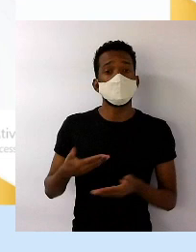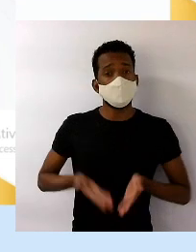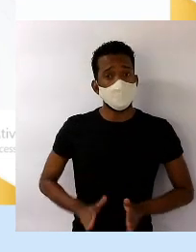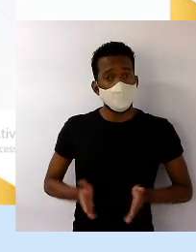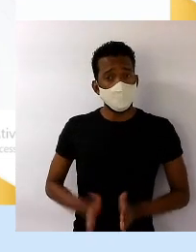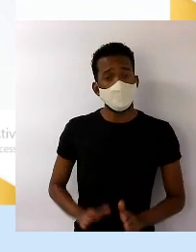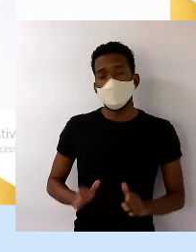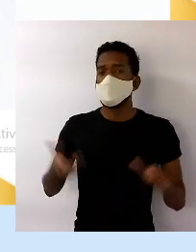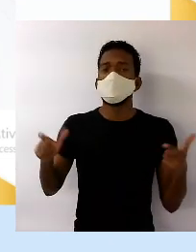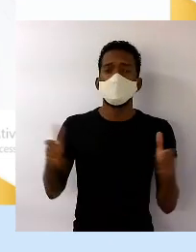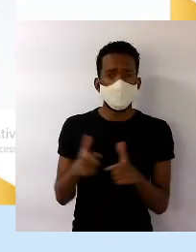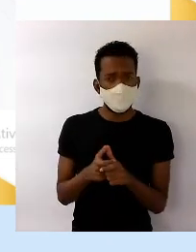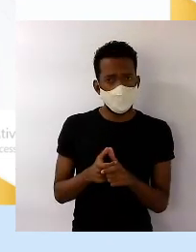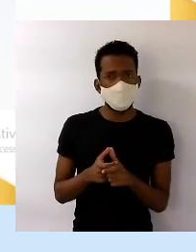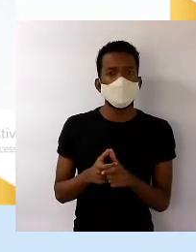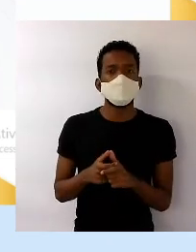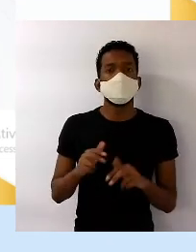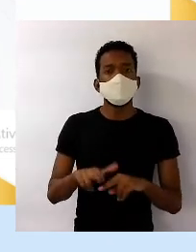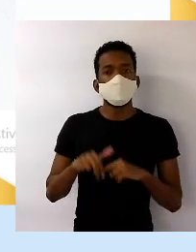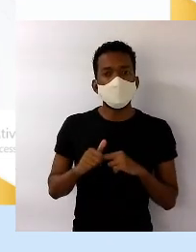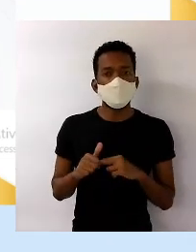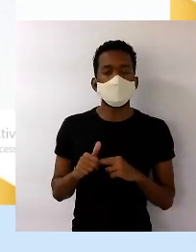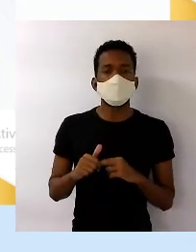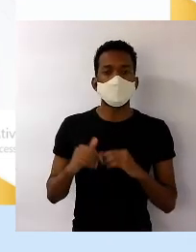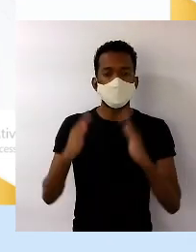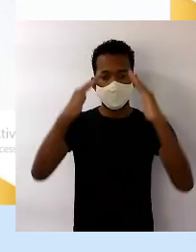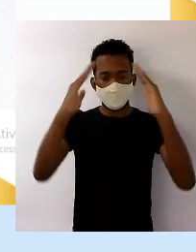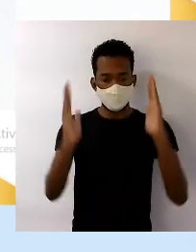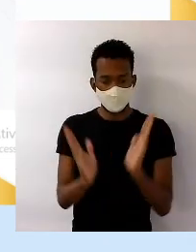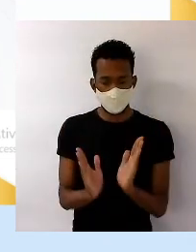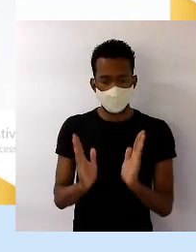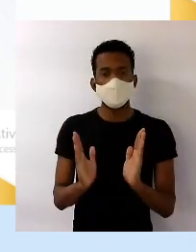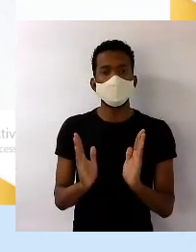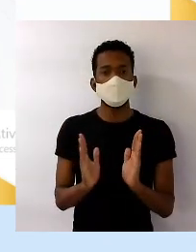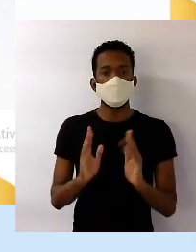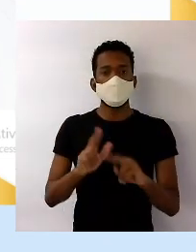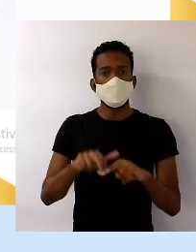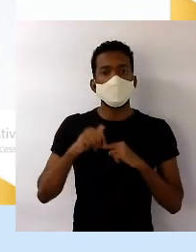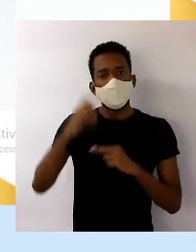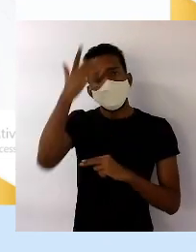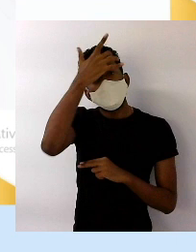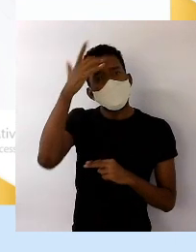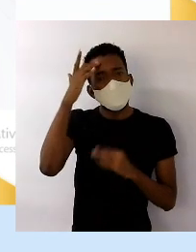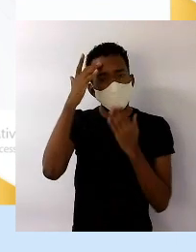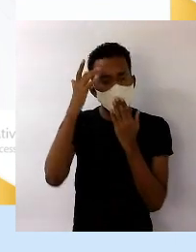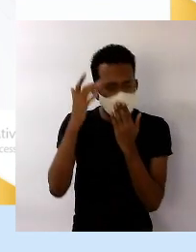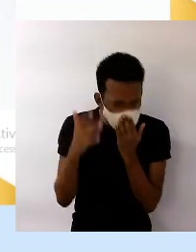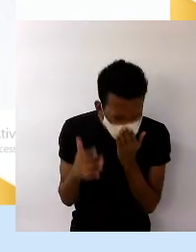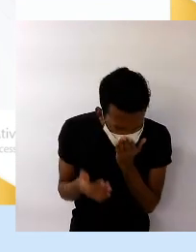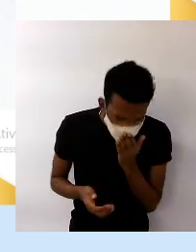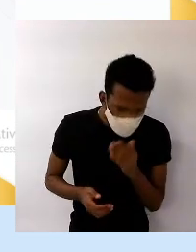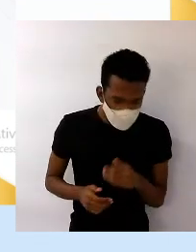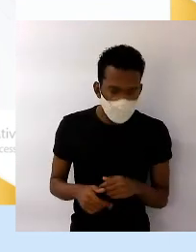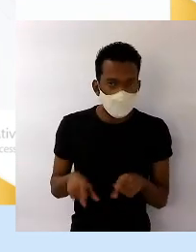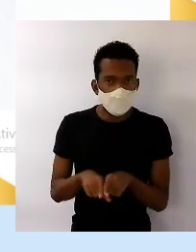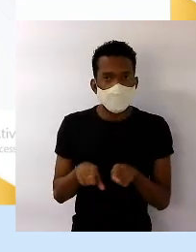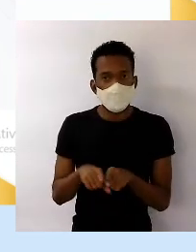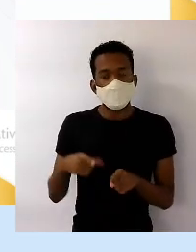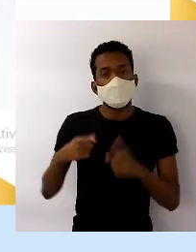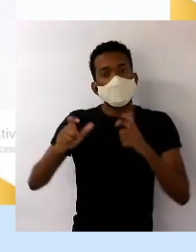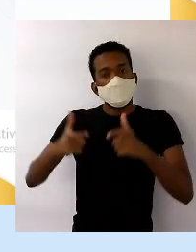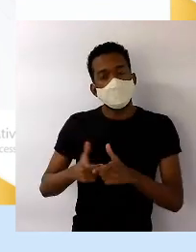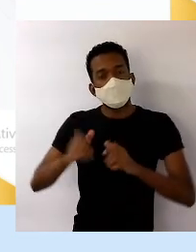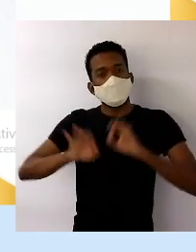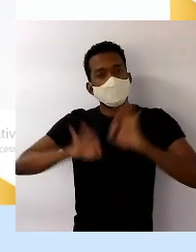diminuindo mais, por isso essa base, ela é um pouco mais estreita. As pessoas têm cada vez mais pensado no planejamento